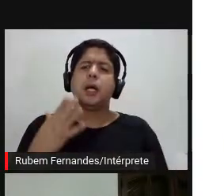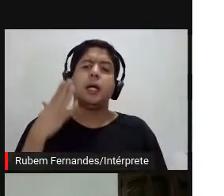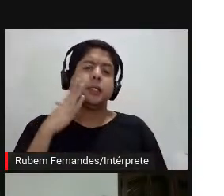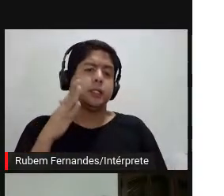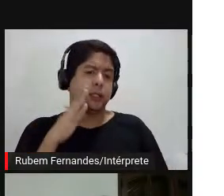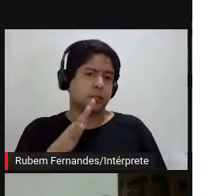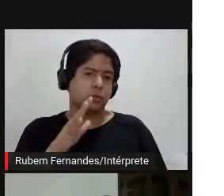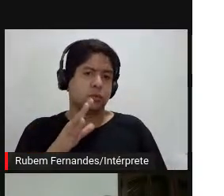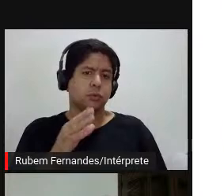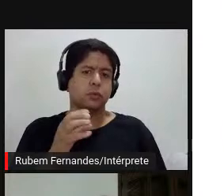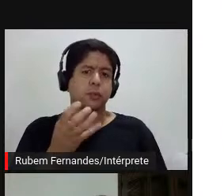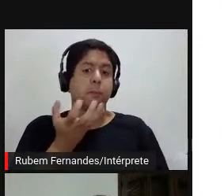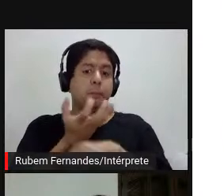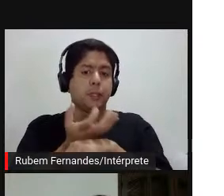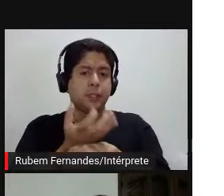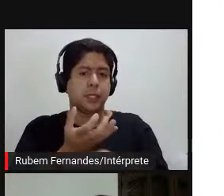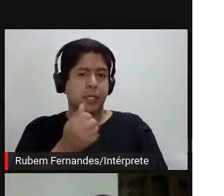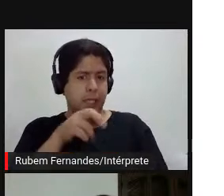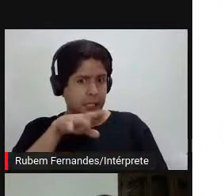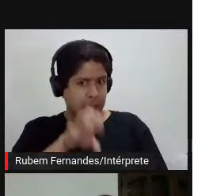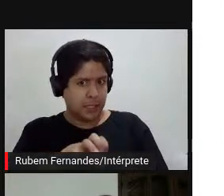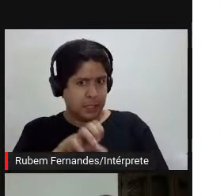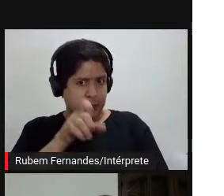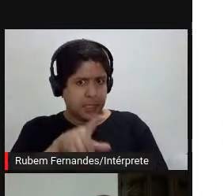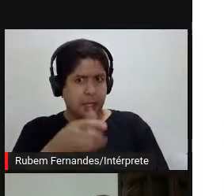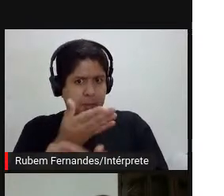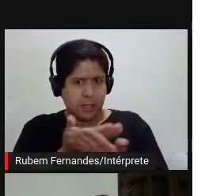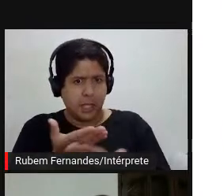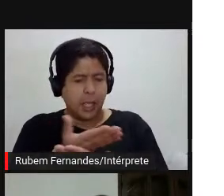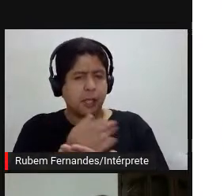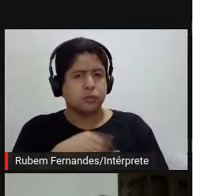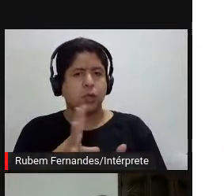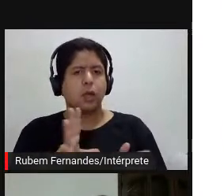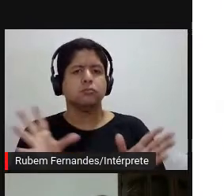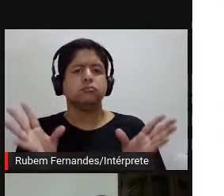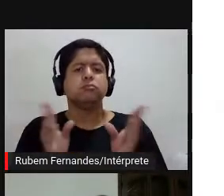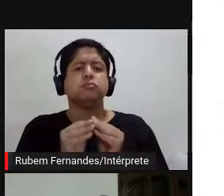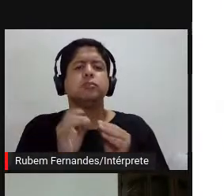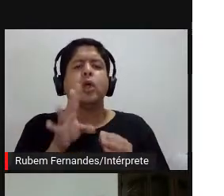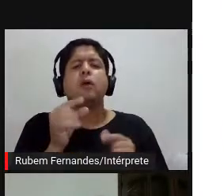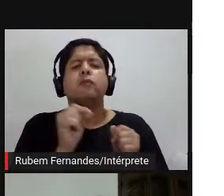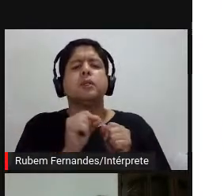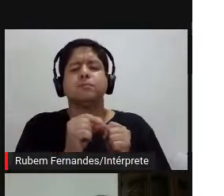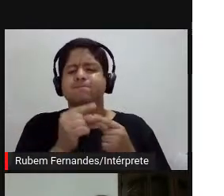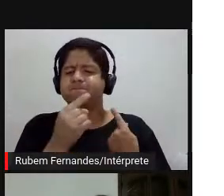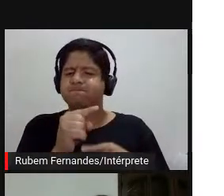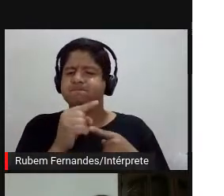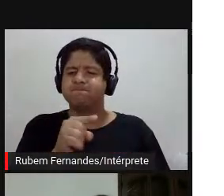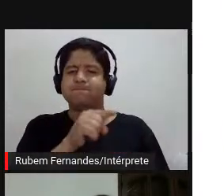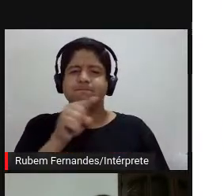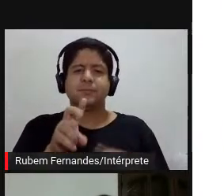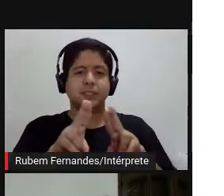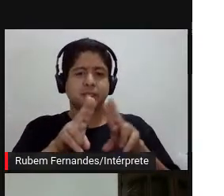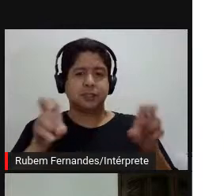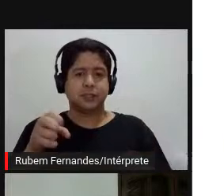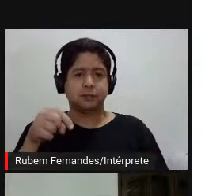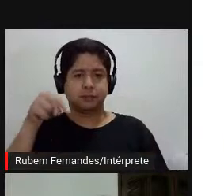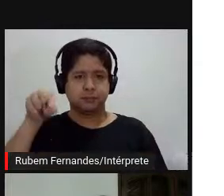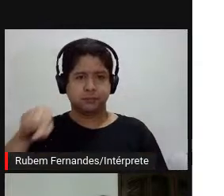Então, em vez de falar sobre arte como mediação, mediação e arte, eu fiz essa provocação aqui já no título para vocês,